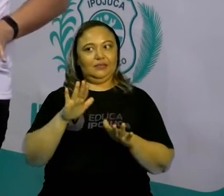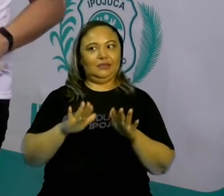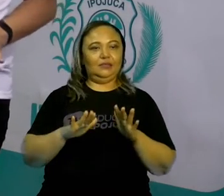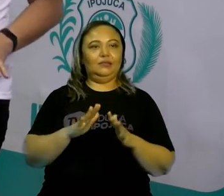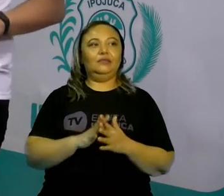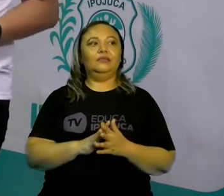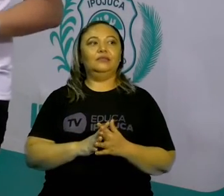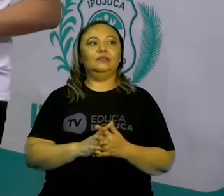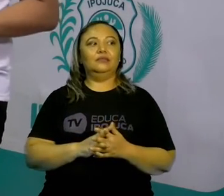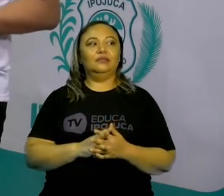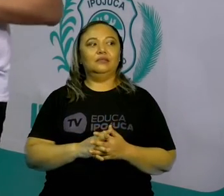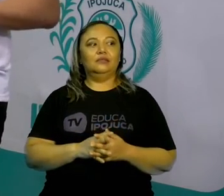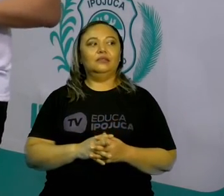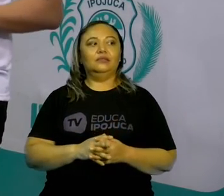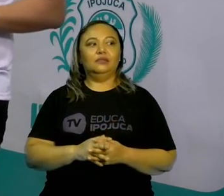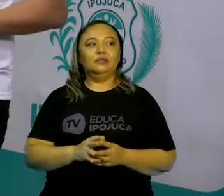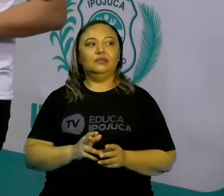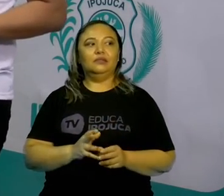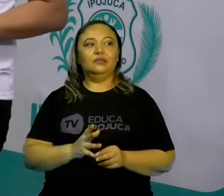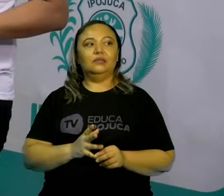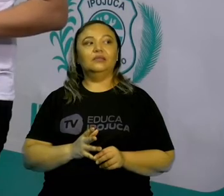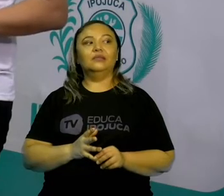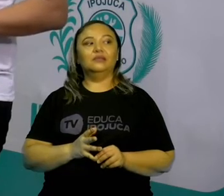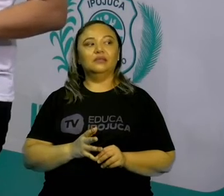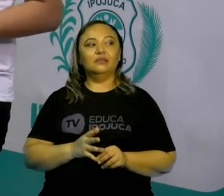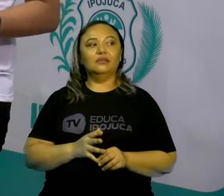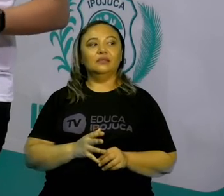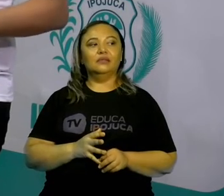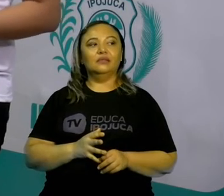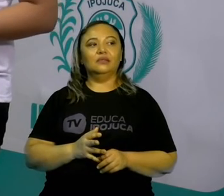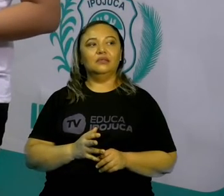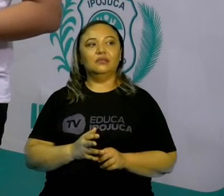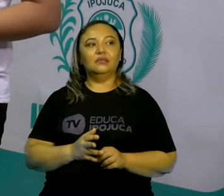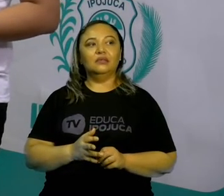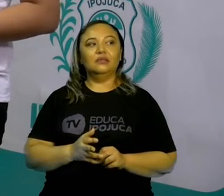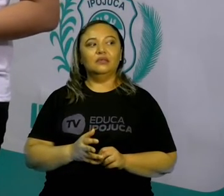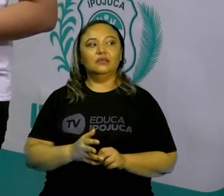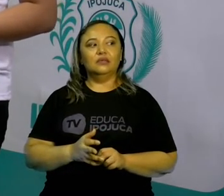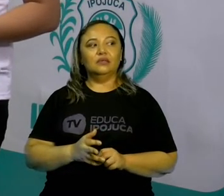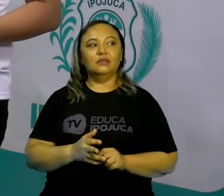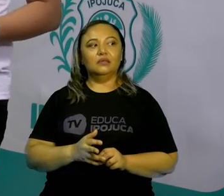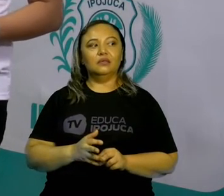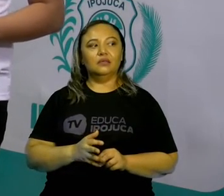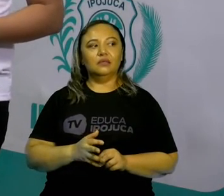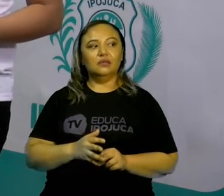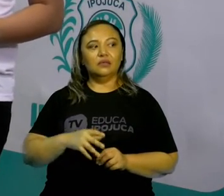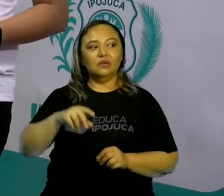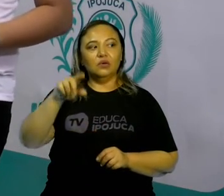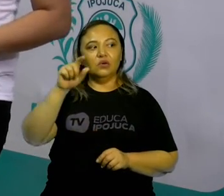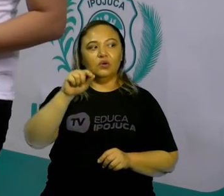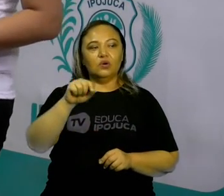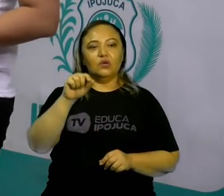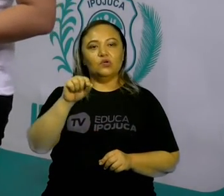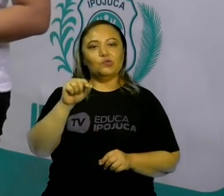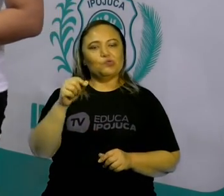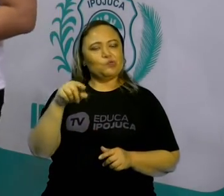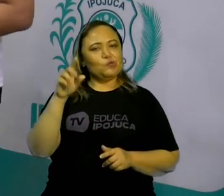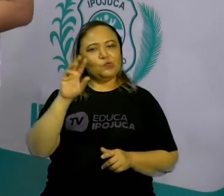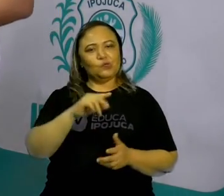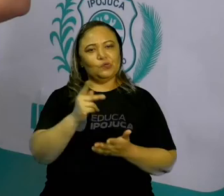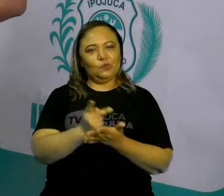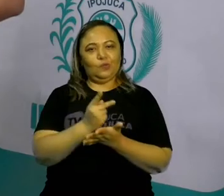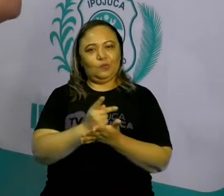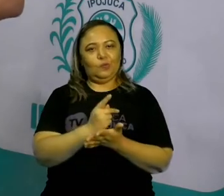Julieta não está com muita sorte ali na escolha, não. Vamos lá. Vez, então, do Romeu. E aí, Romeu?